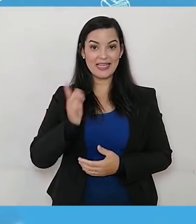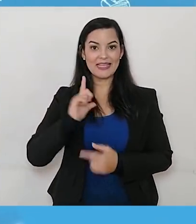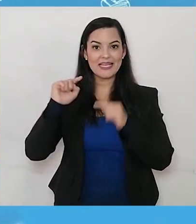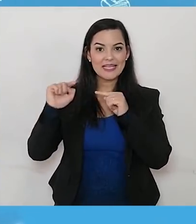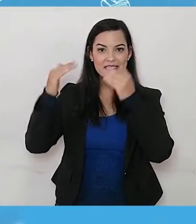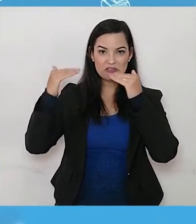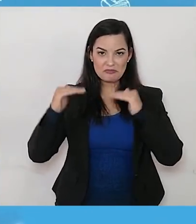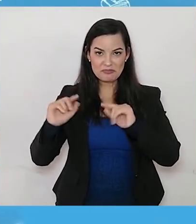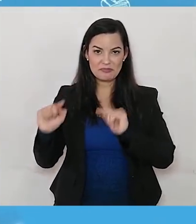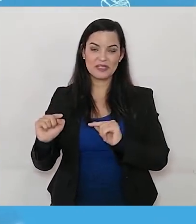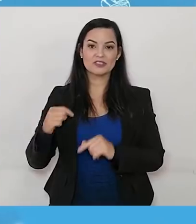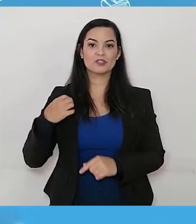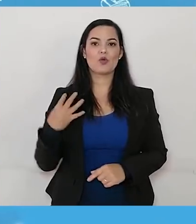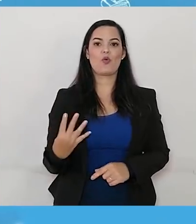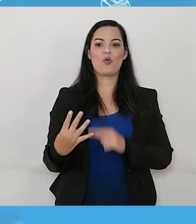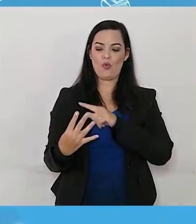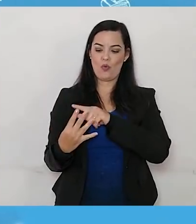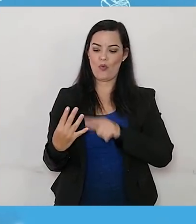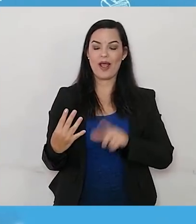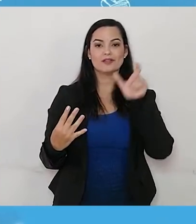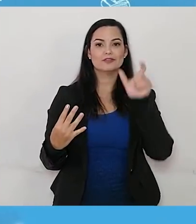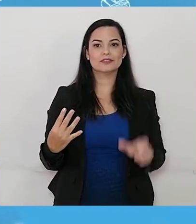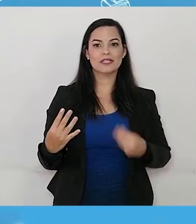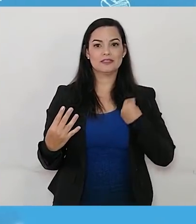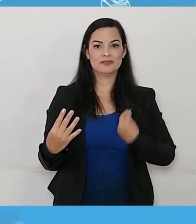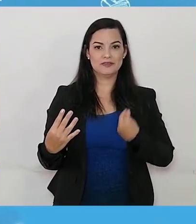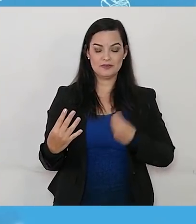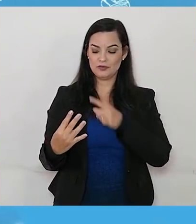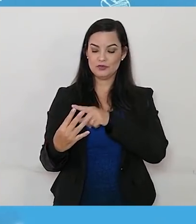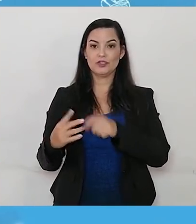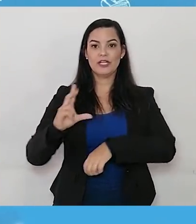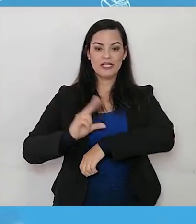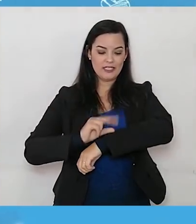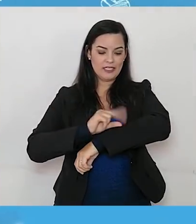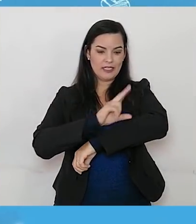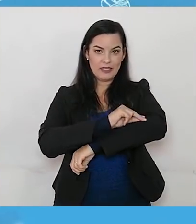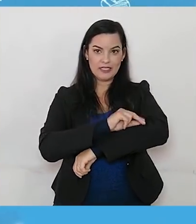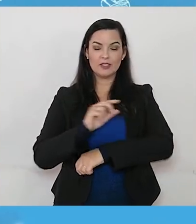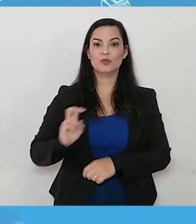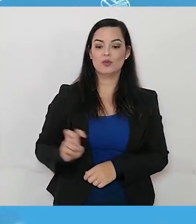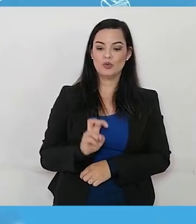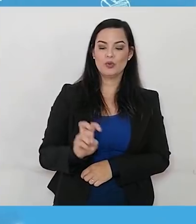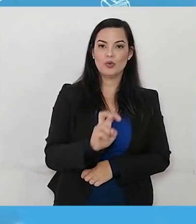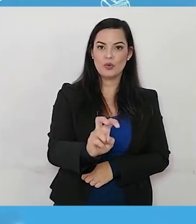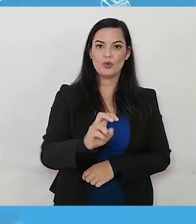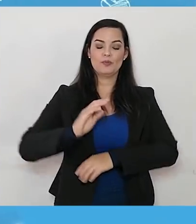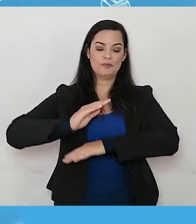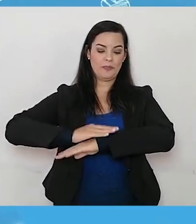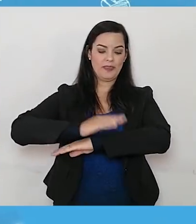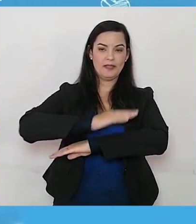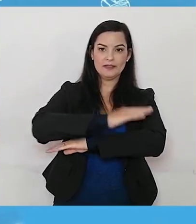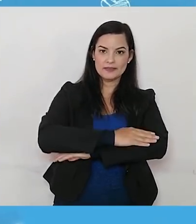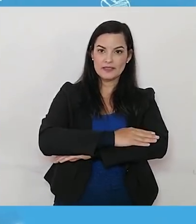Eu tenho aqui embaixo quatro seres vivos. Grilo, a cobra, o sapo e um